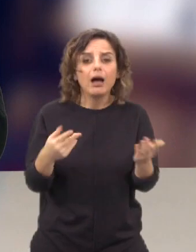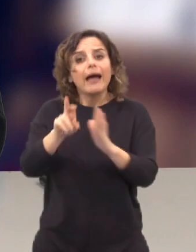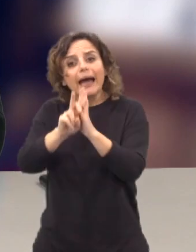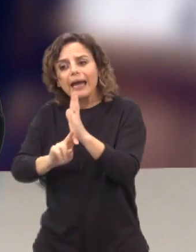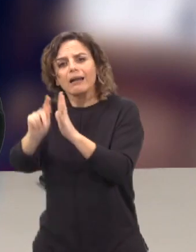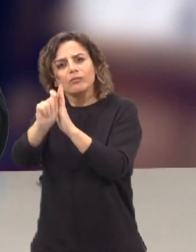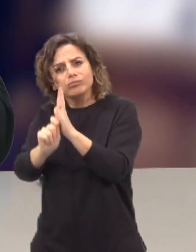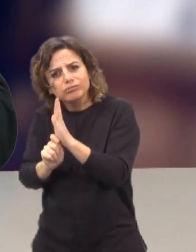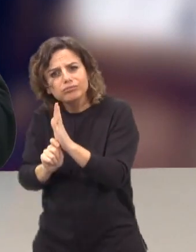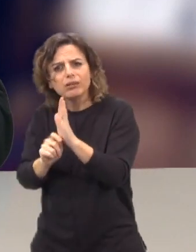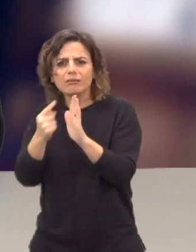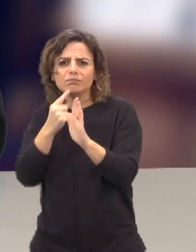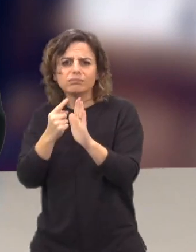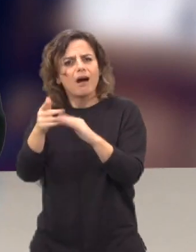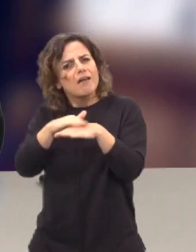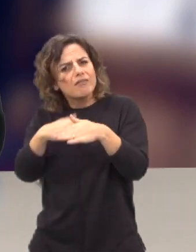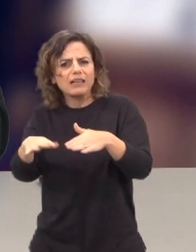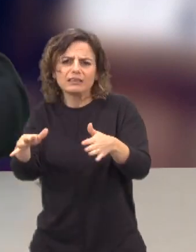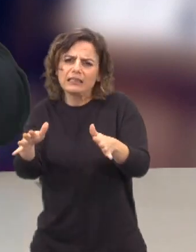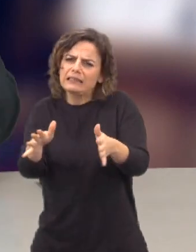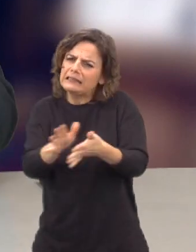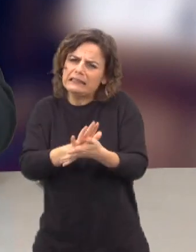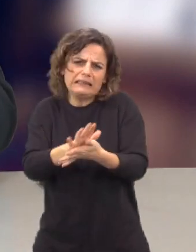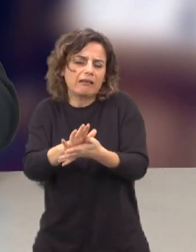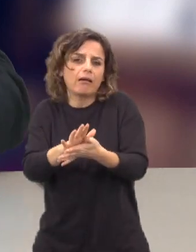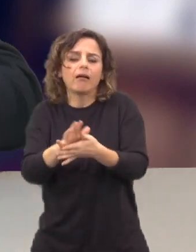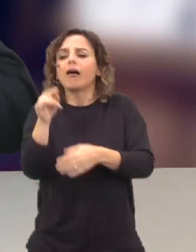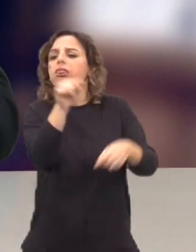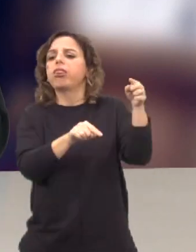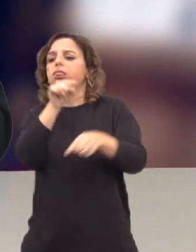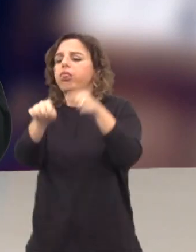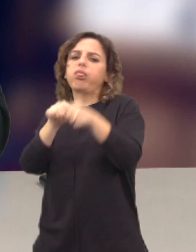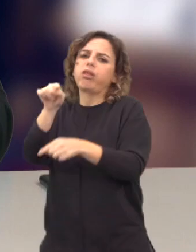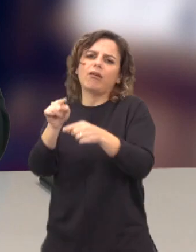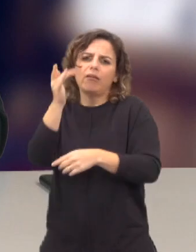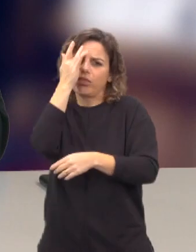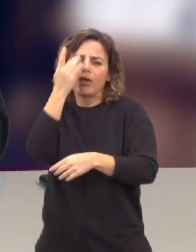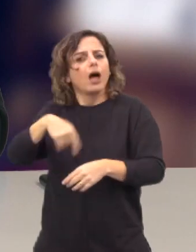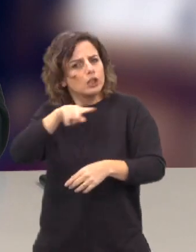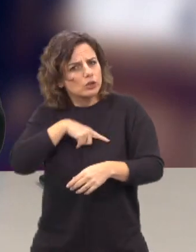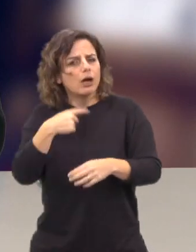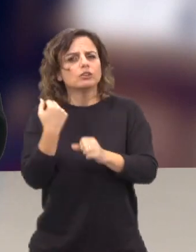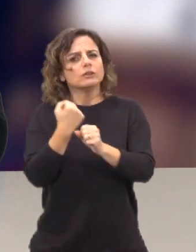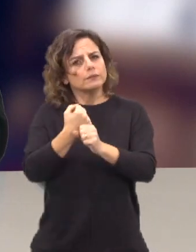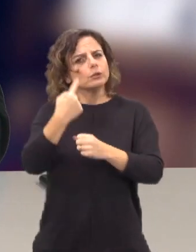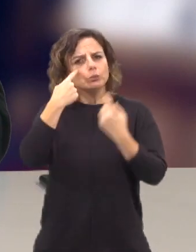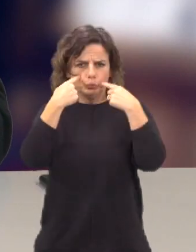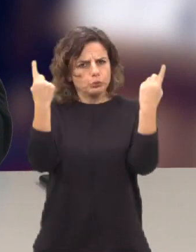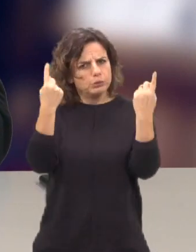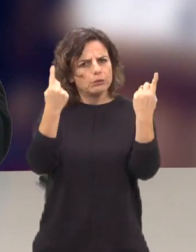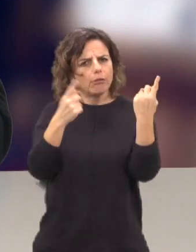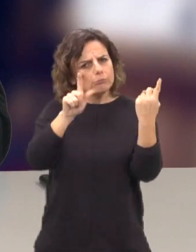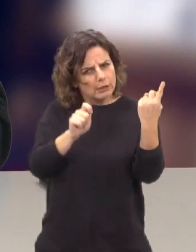profissão aconselhariam a que não o fizéssemos. É fácil apontar o dedo, muitas vezes nós, serviço público, também erramos,